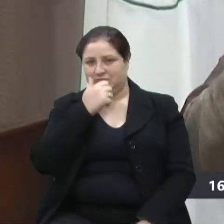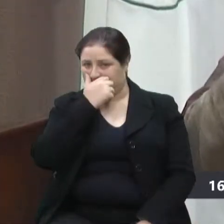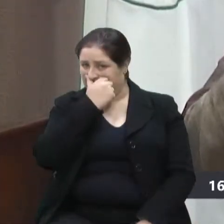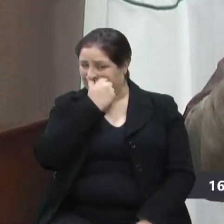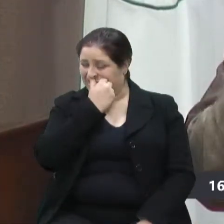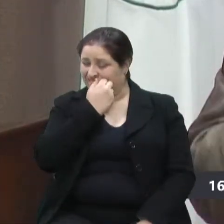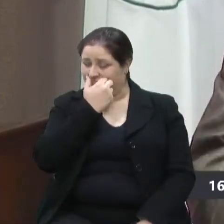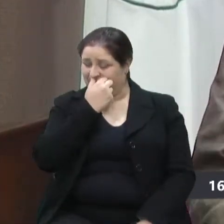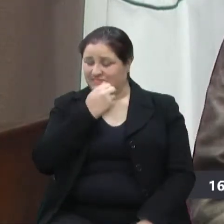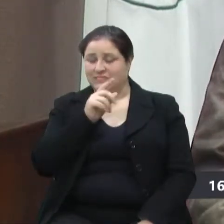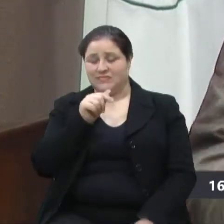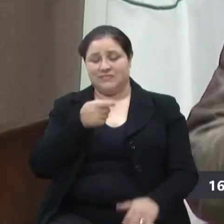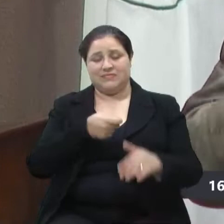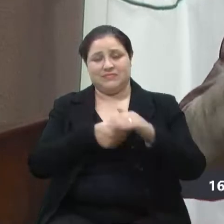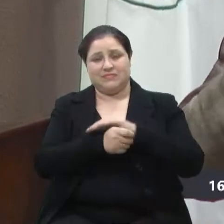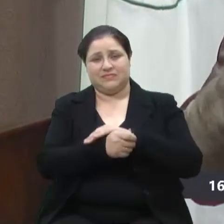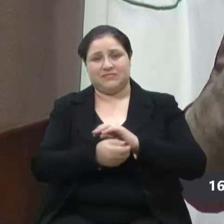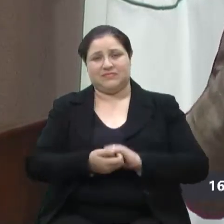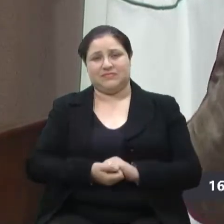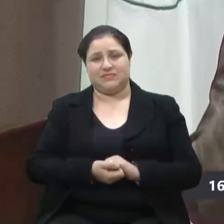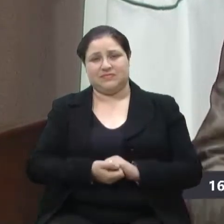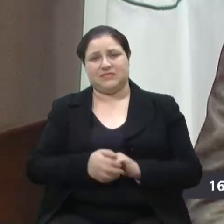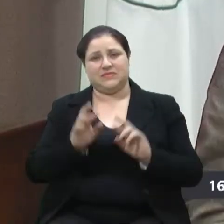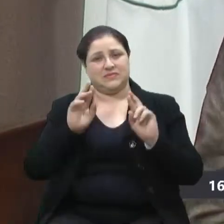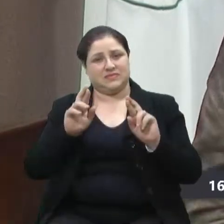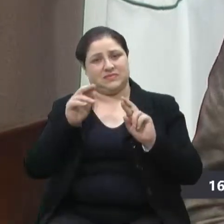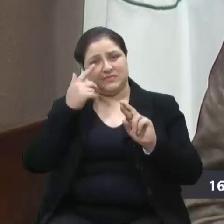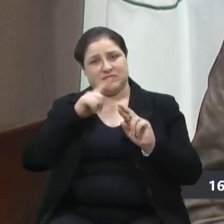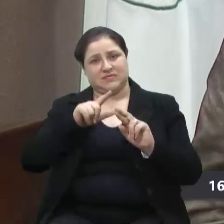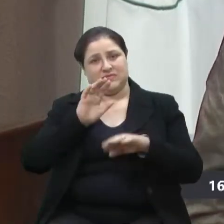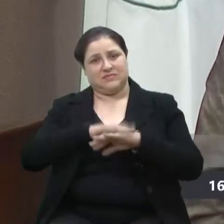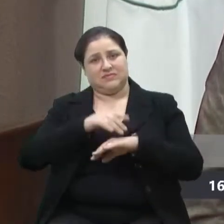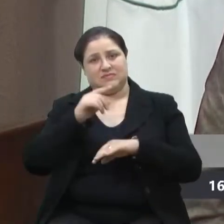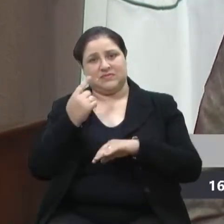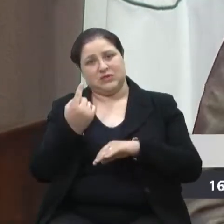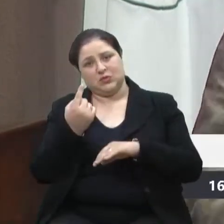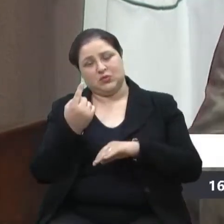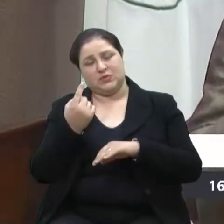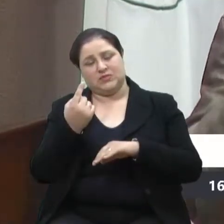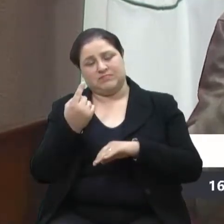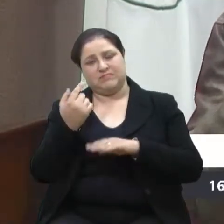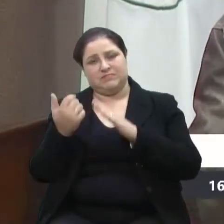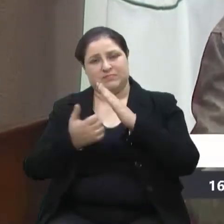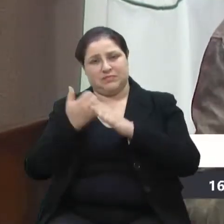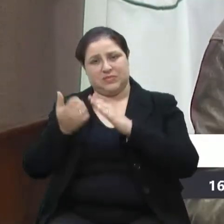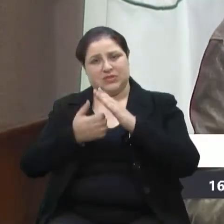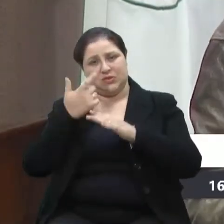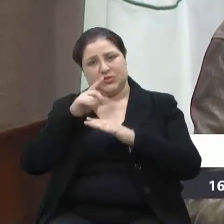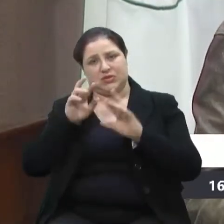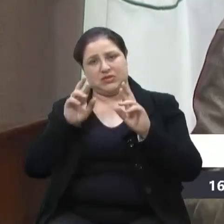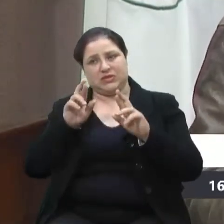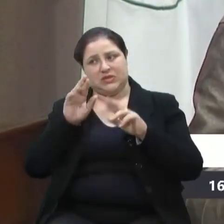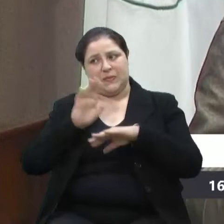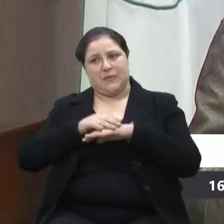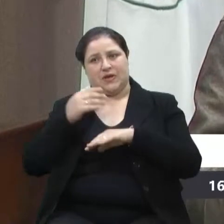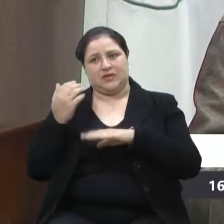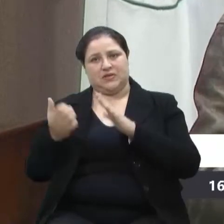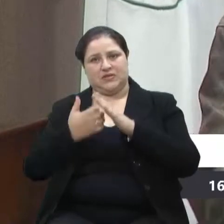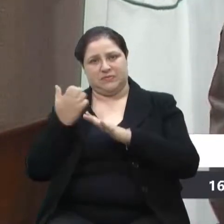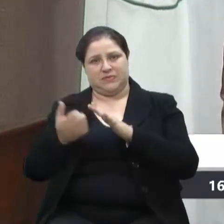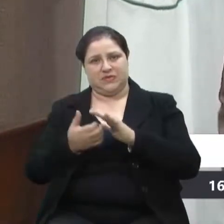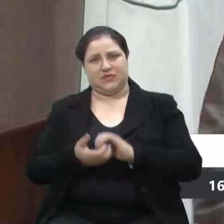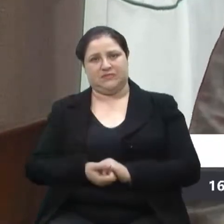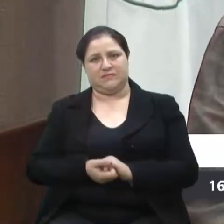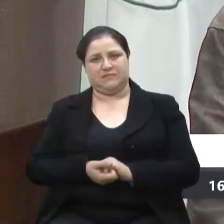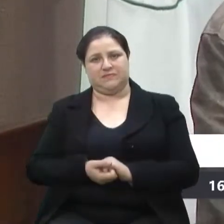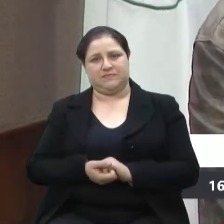que serão investidos, tomara que ganhe mais que uma empresa, na licitação, que seja contemplada as várias empresas. Quem